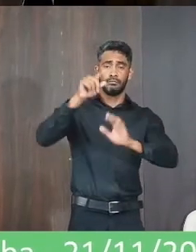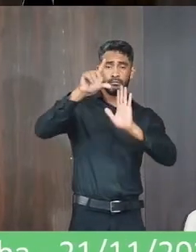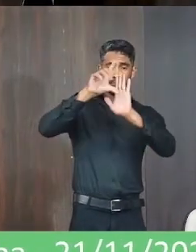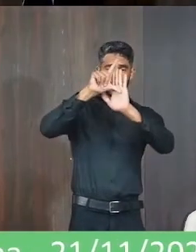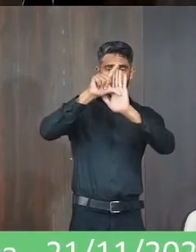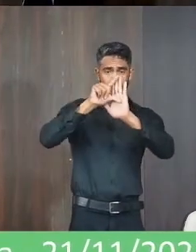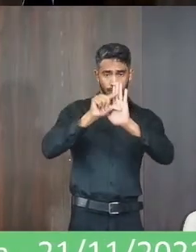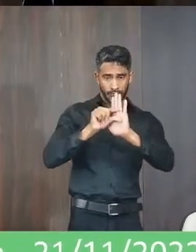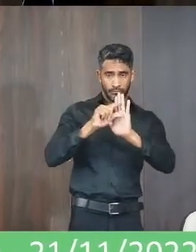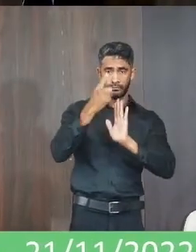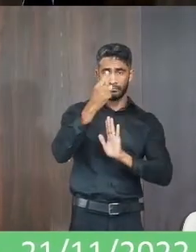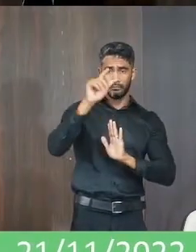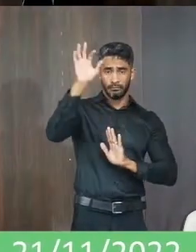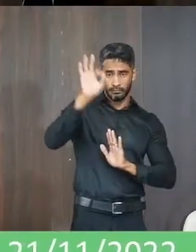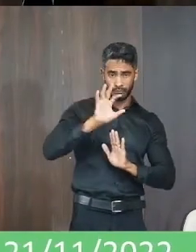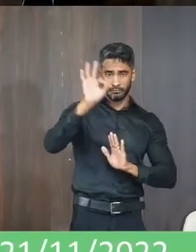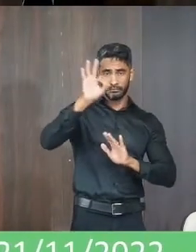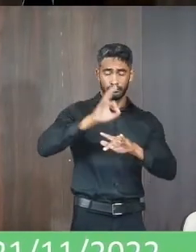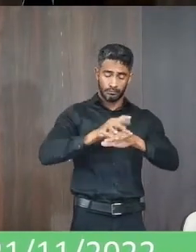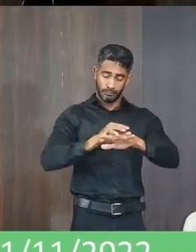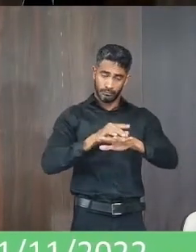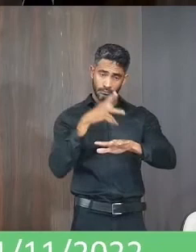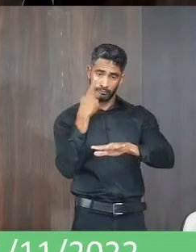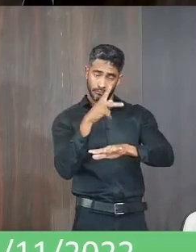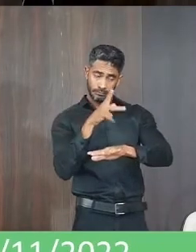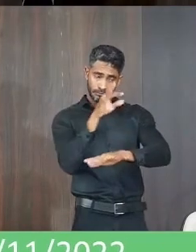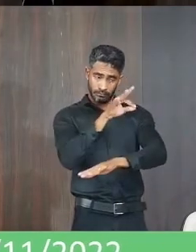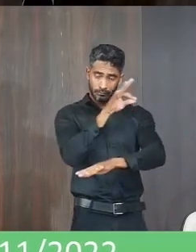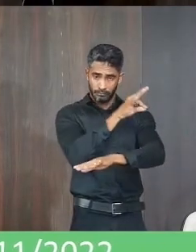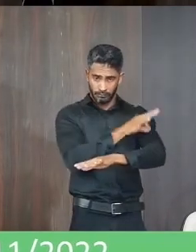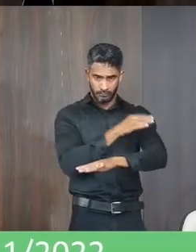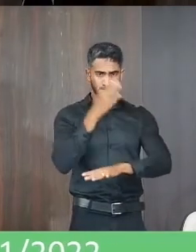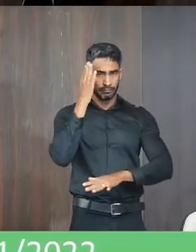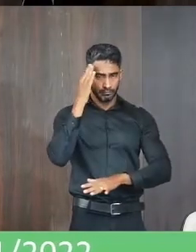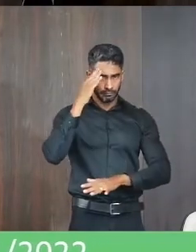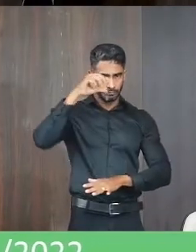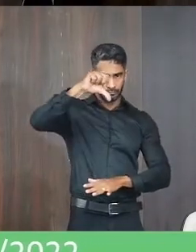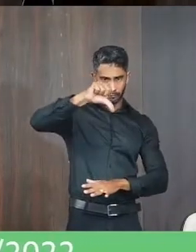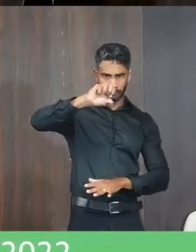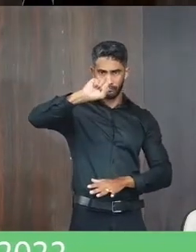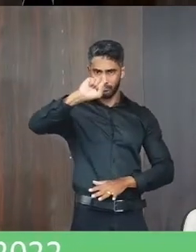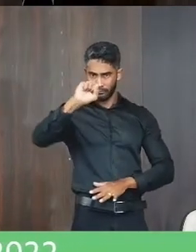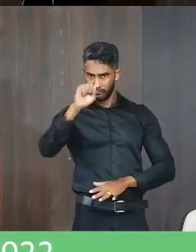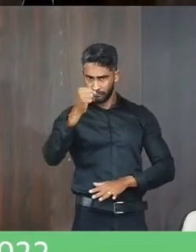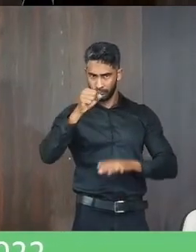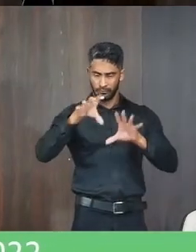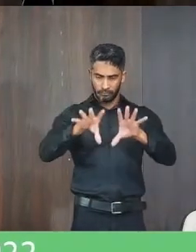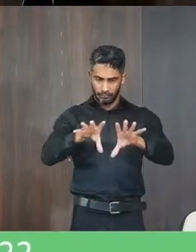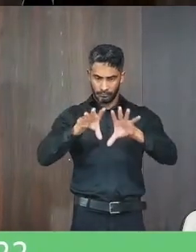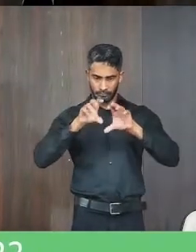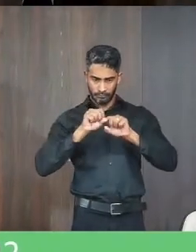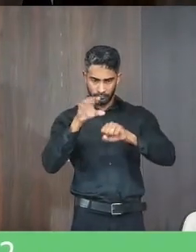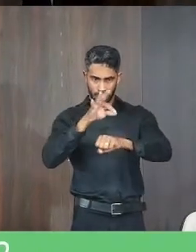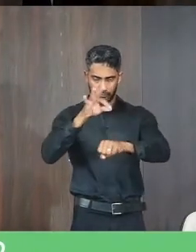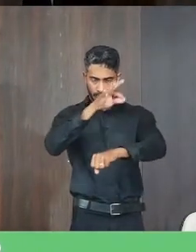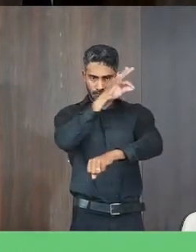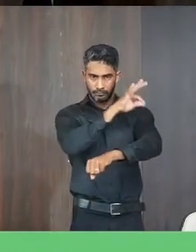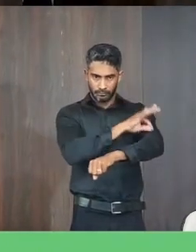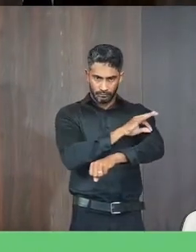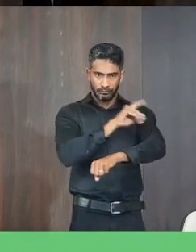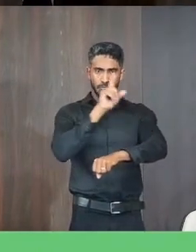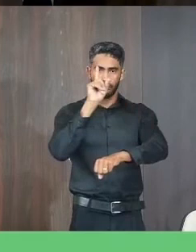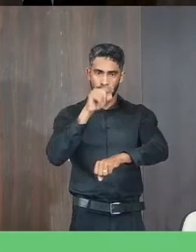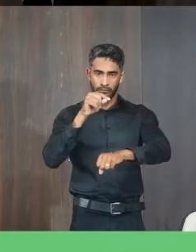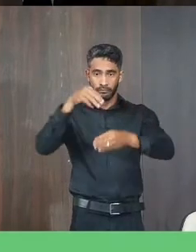casos das doenças transmitidas por este vetor, sabendo que 98% da contaminação pelo Aedes aegypti é